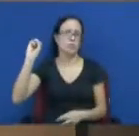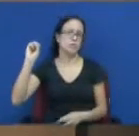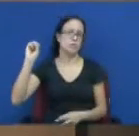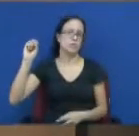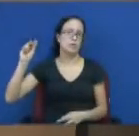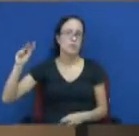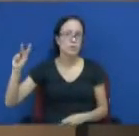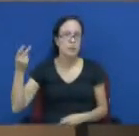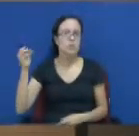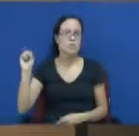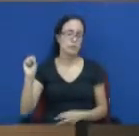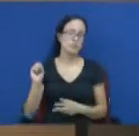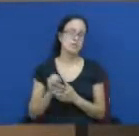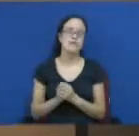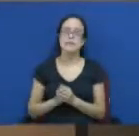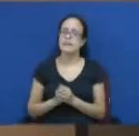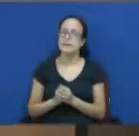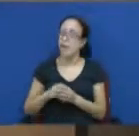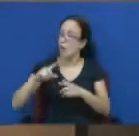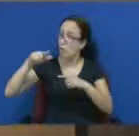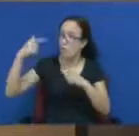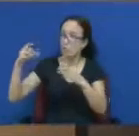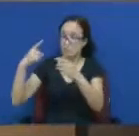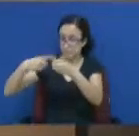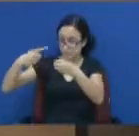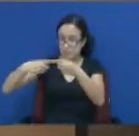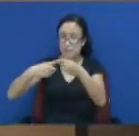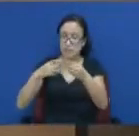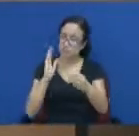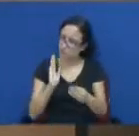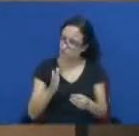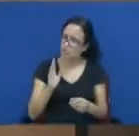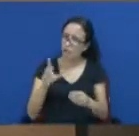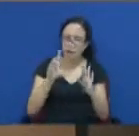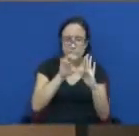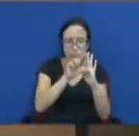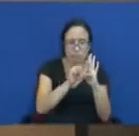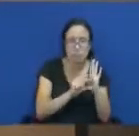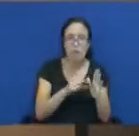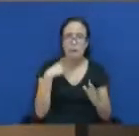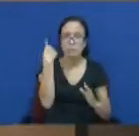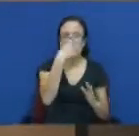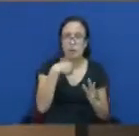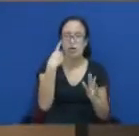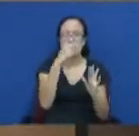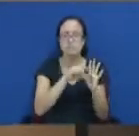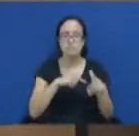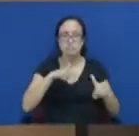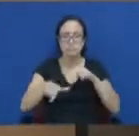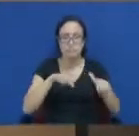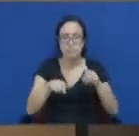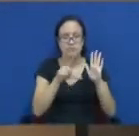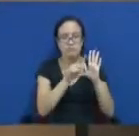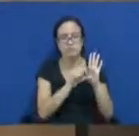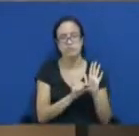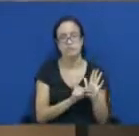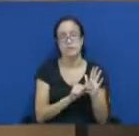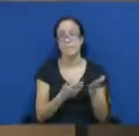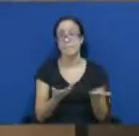Corderópolis já teve redução da jornada. E nós estamos lutando, lutando e até agora não conseguimos.